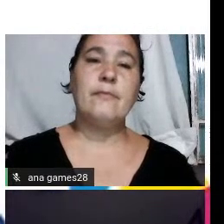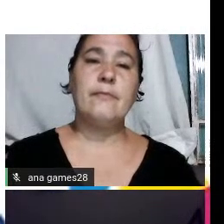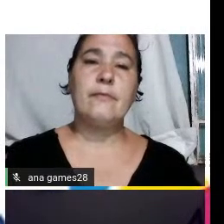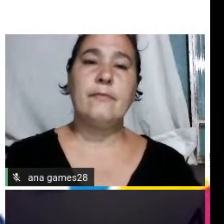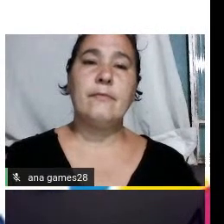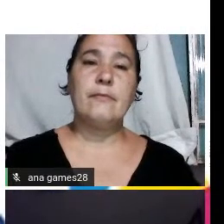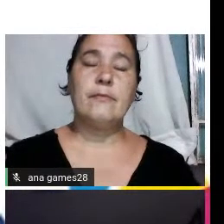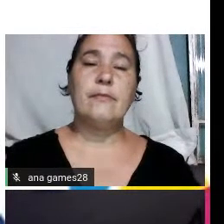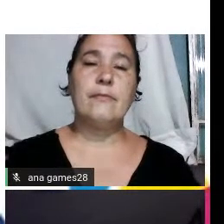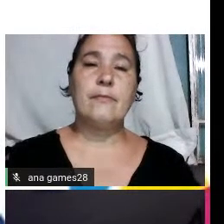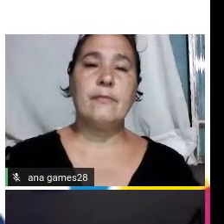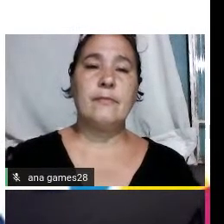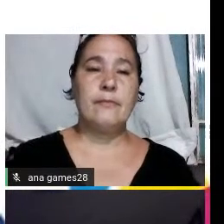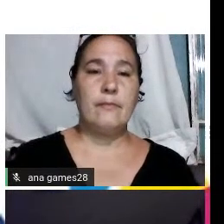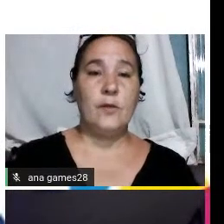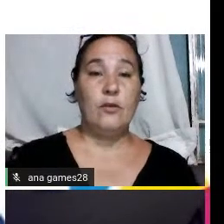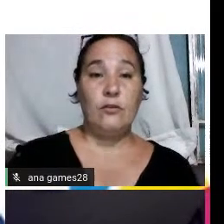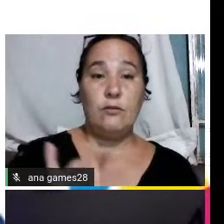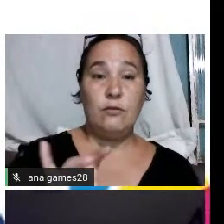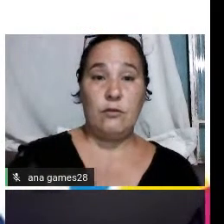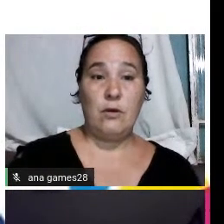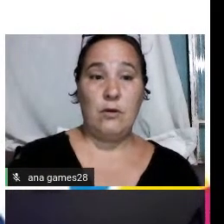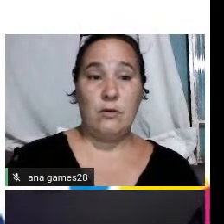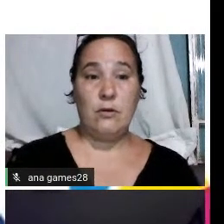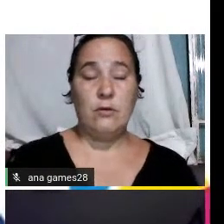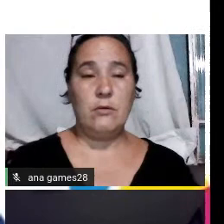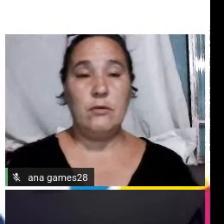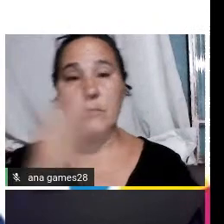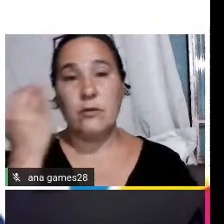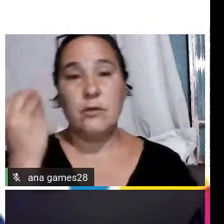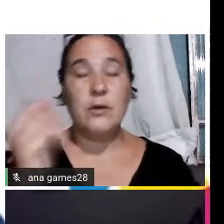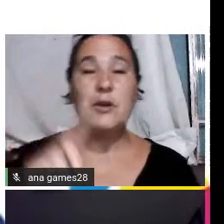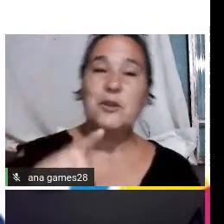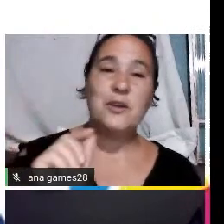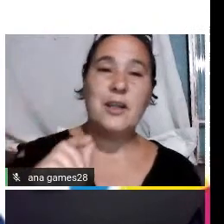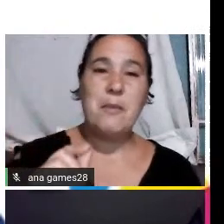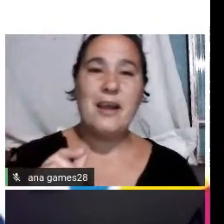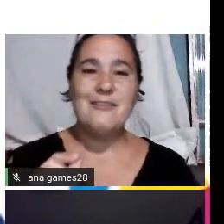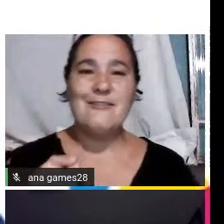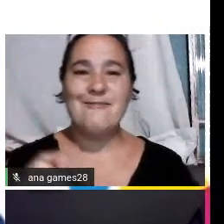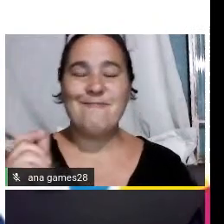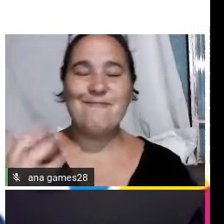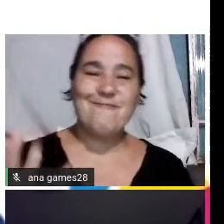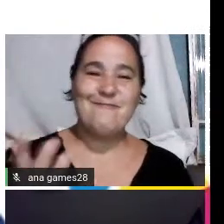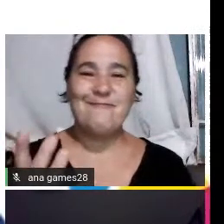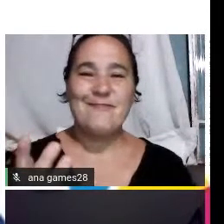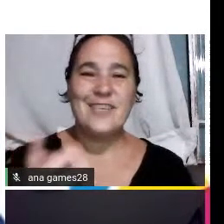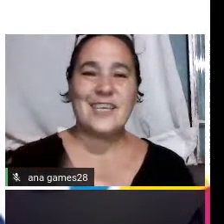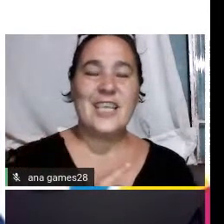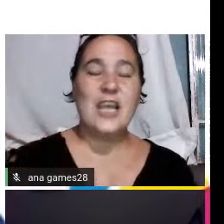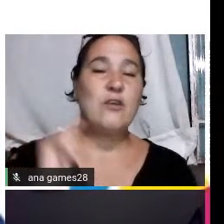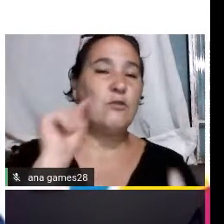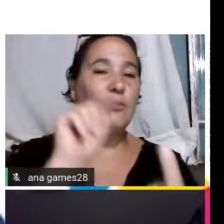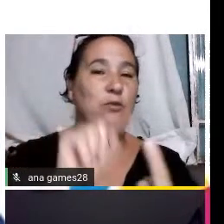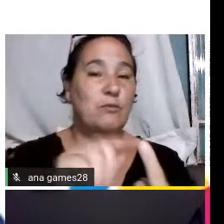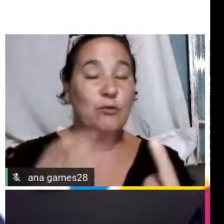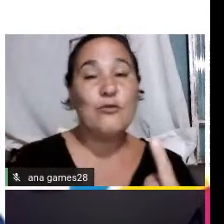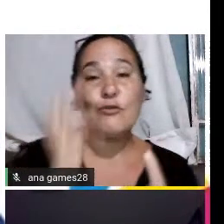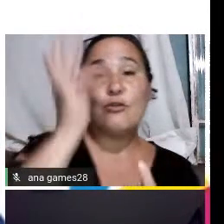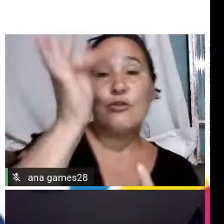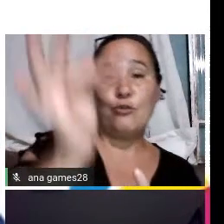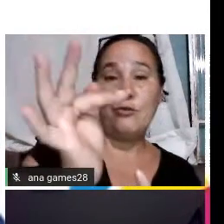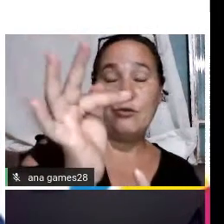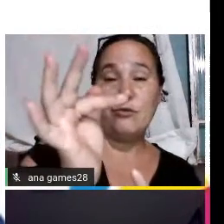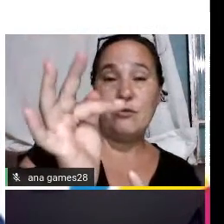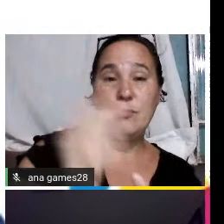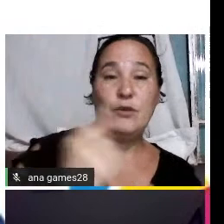e aqui só como uma opção mais ambiciosa a gente tem uns objetivos futuros para o nosso